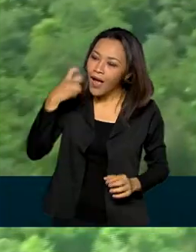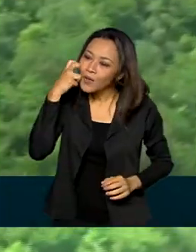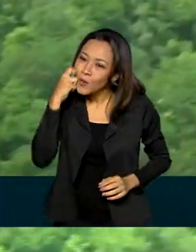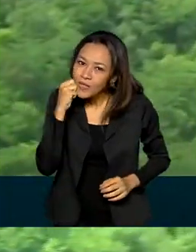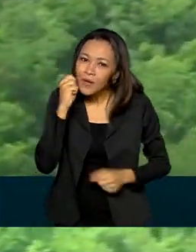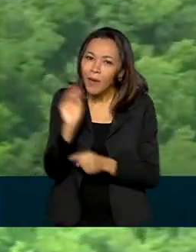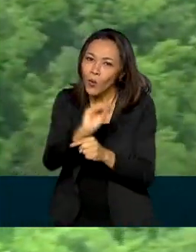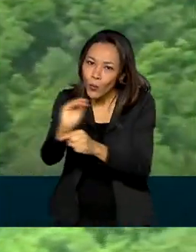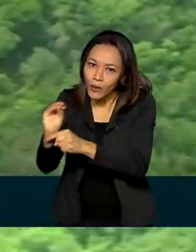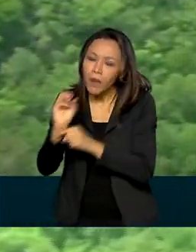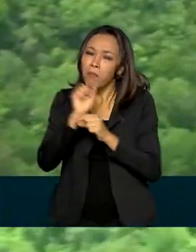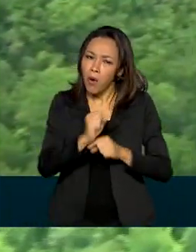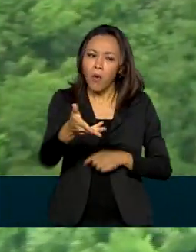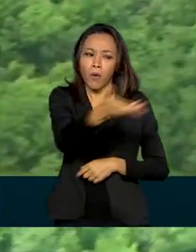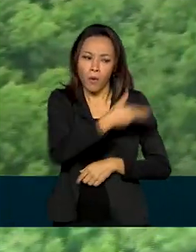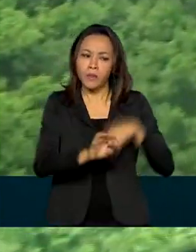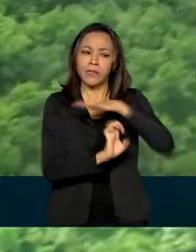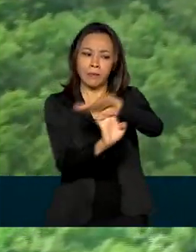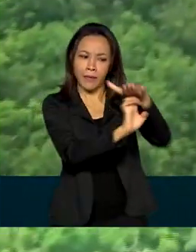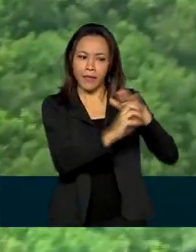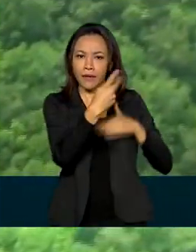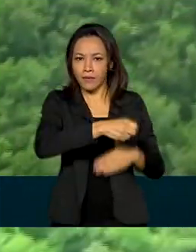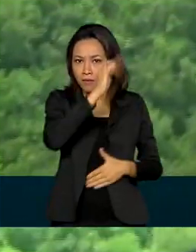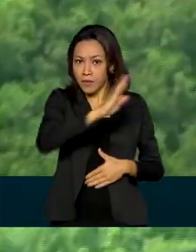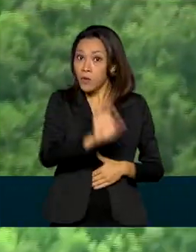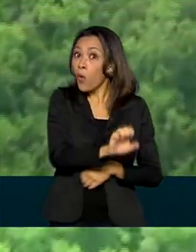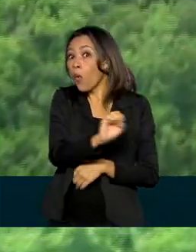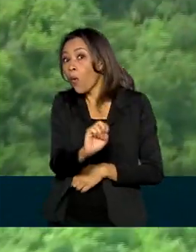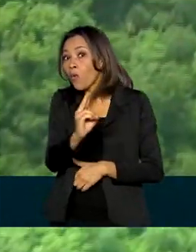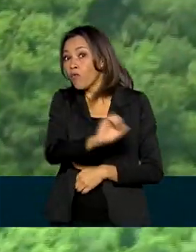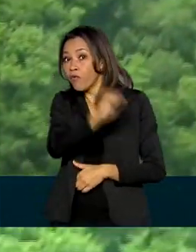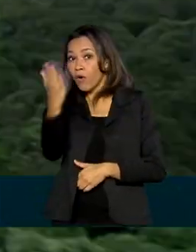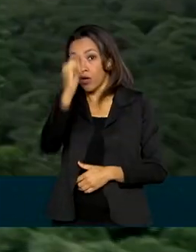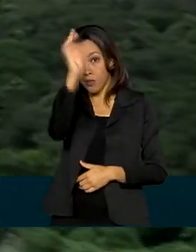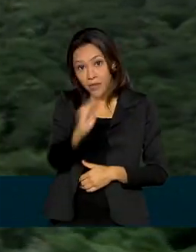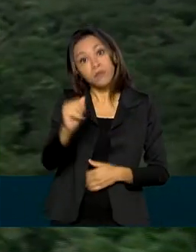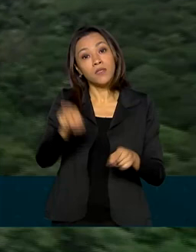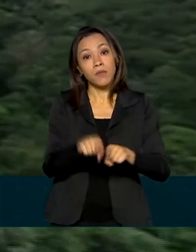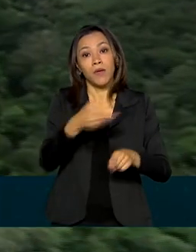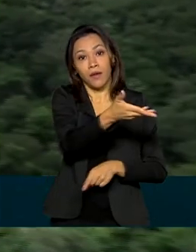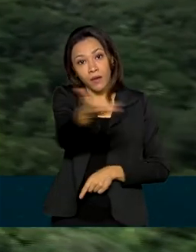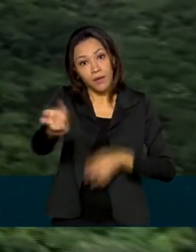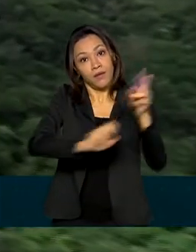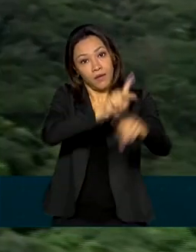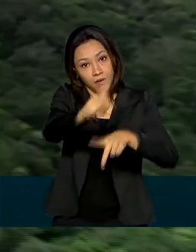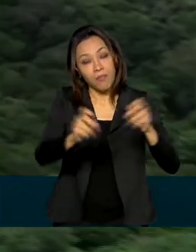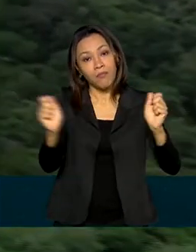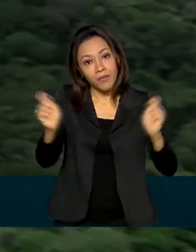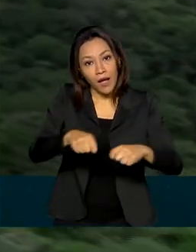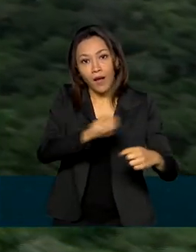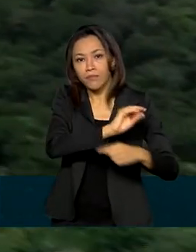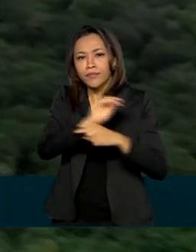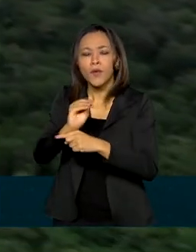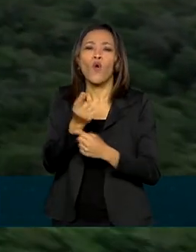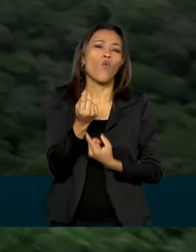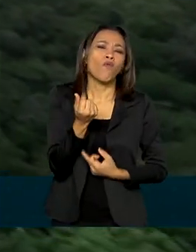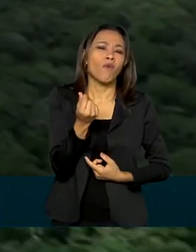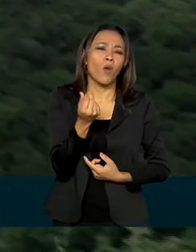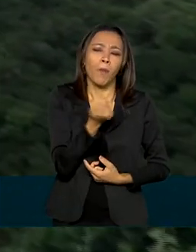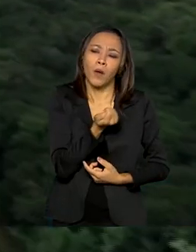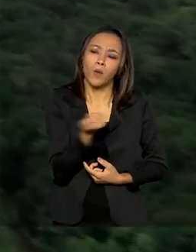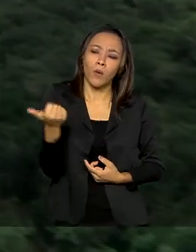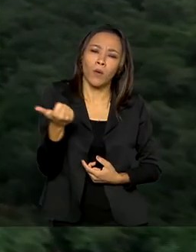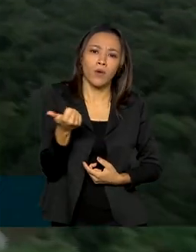feita por meio de empresas brasileiras e estrangeiras e pela própria população. Os valores mínimos para adoção